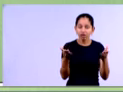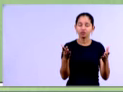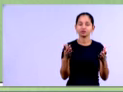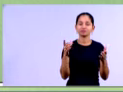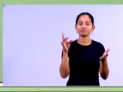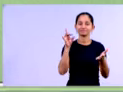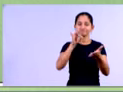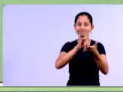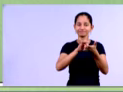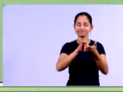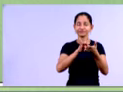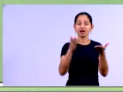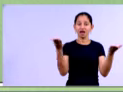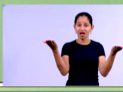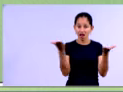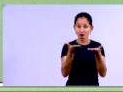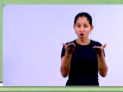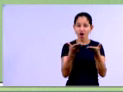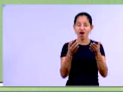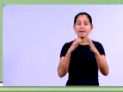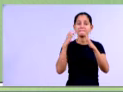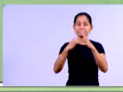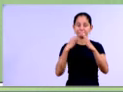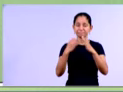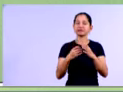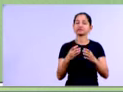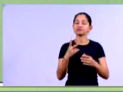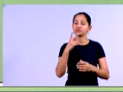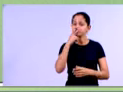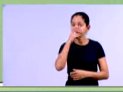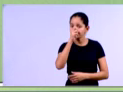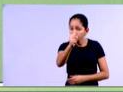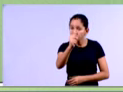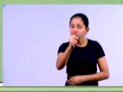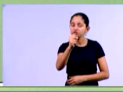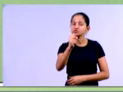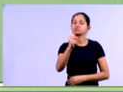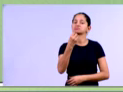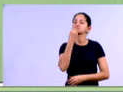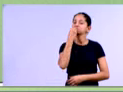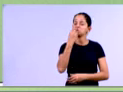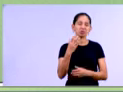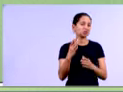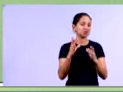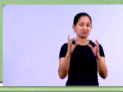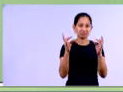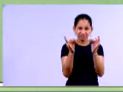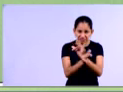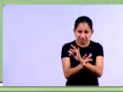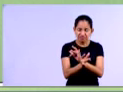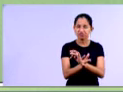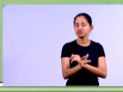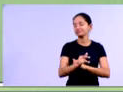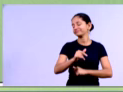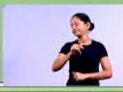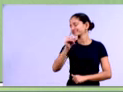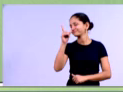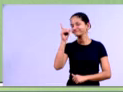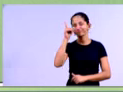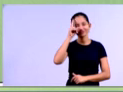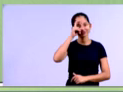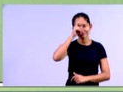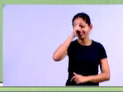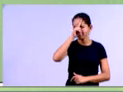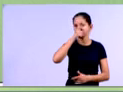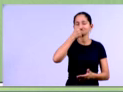Mas, olha só, a empresa estará solvente, ou seja, né, longe de falir, né, longe de falir. Ela continua